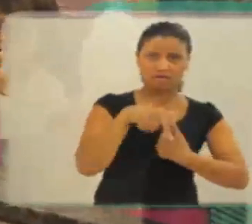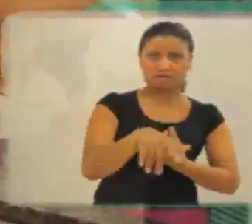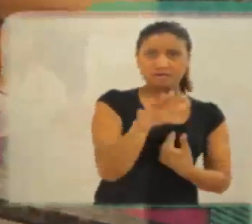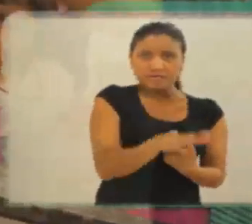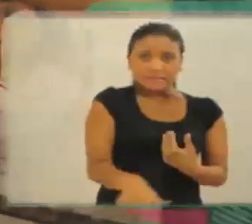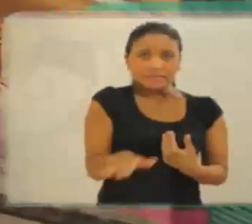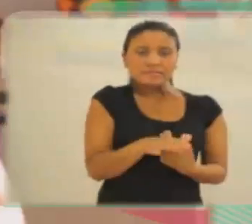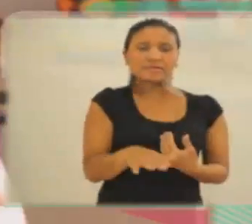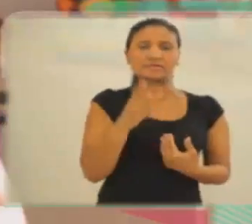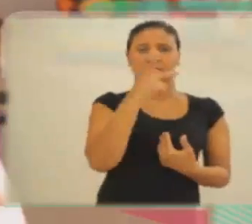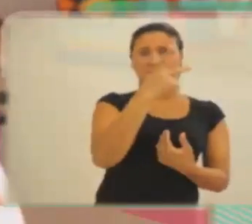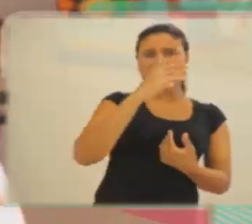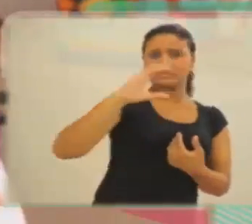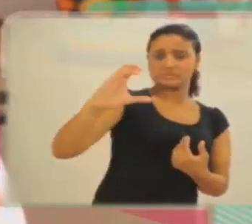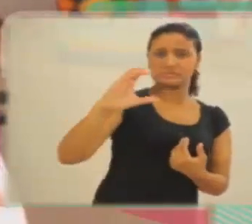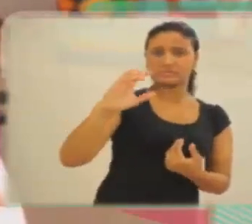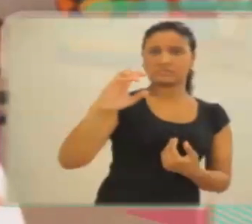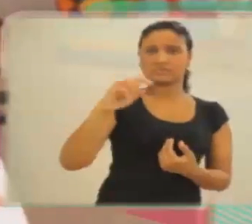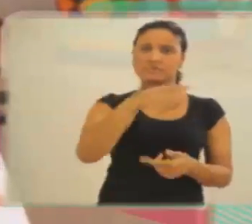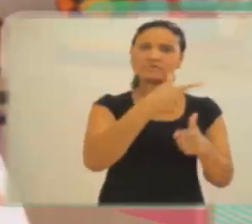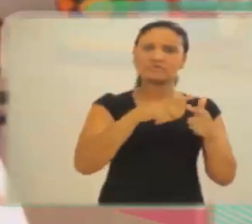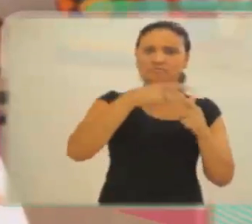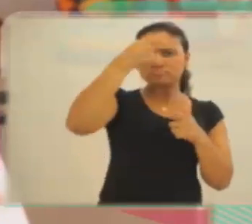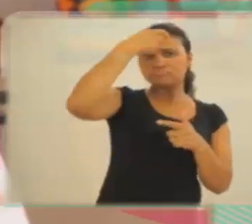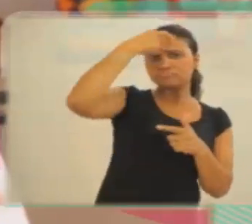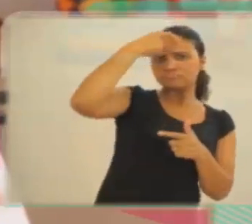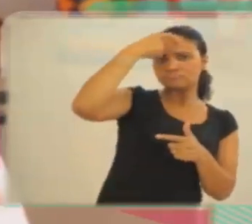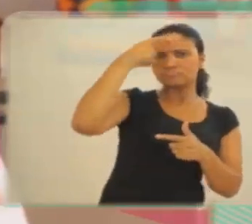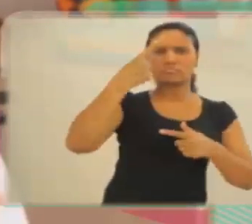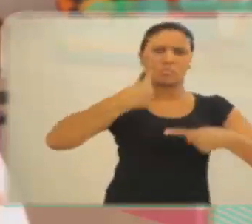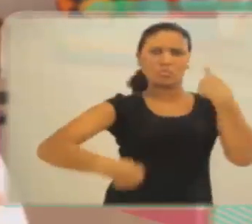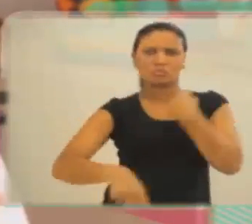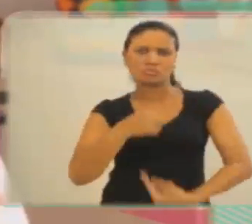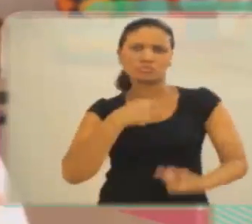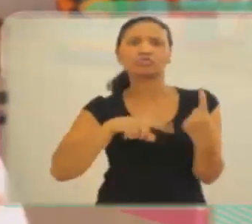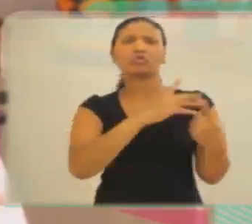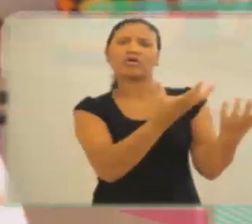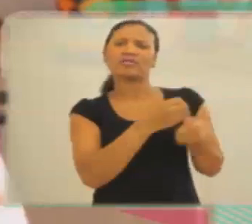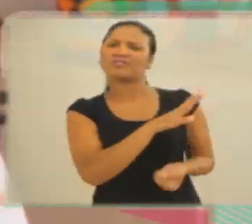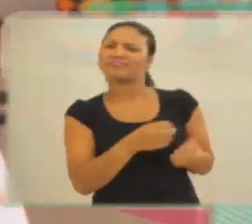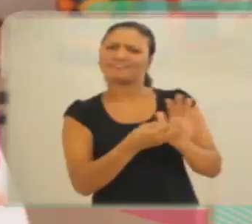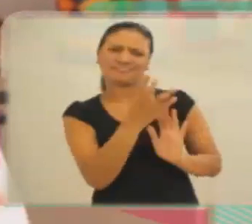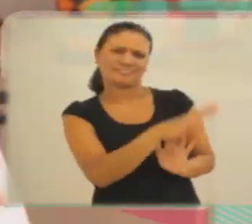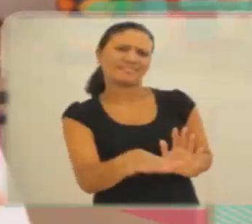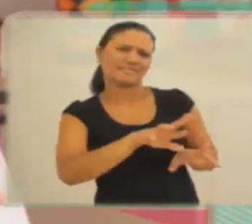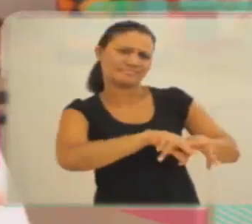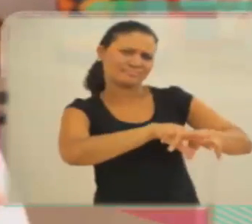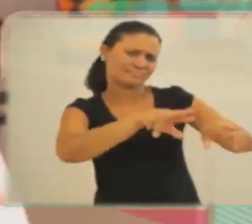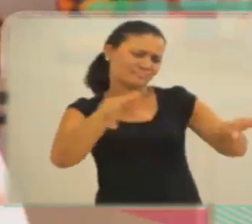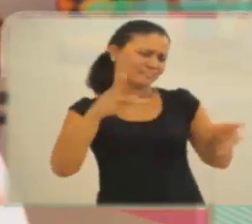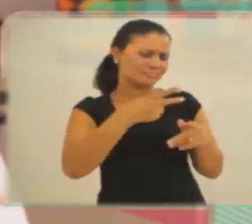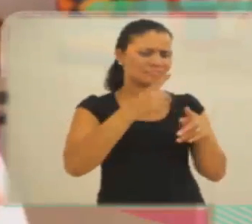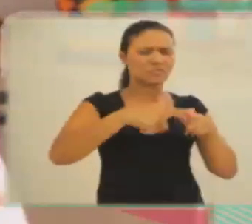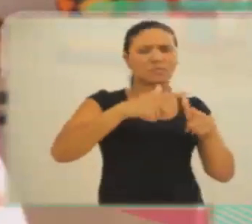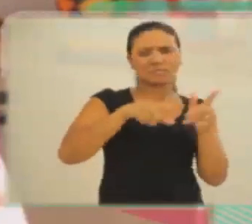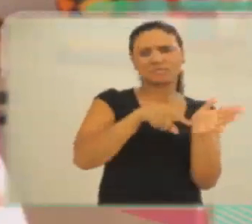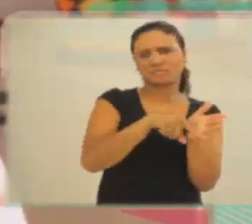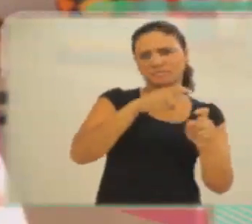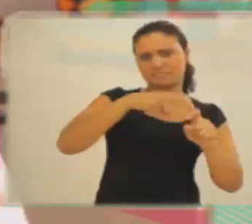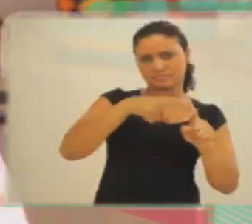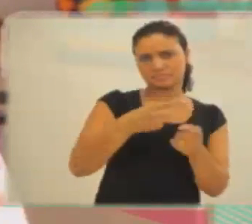para cá, que já chegam aqui com um diagnóstico fechado, de autismo, de TID, ou uma